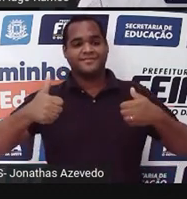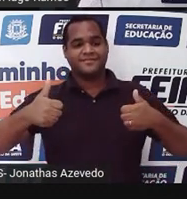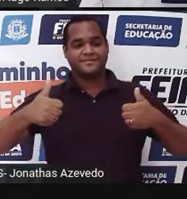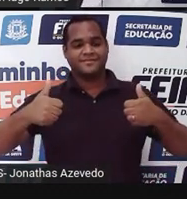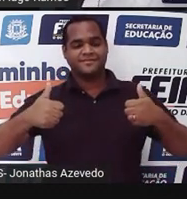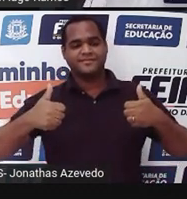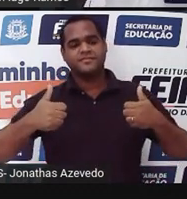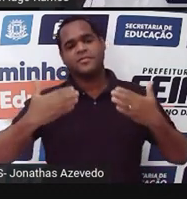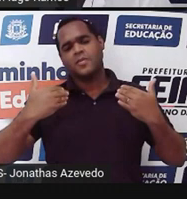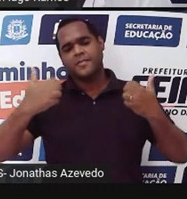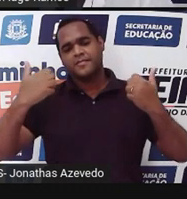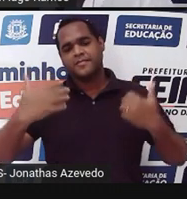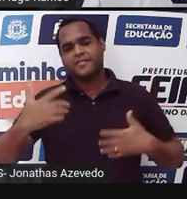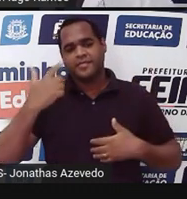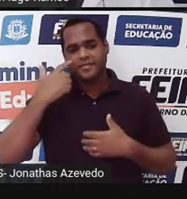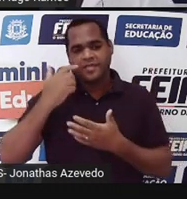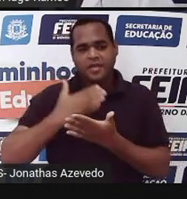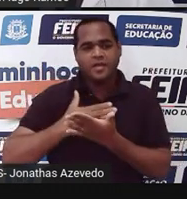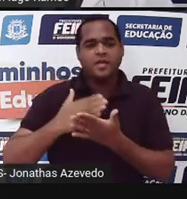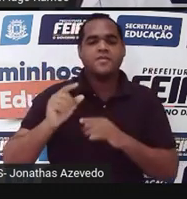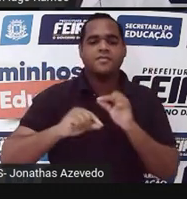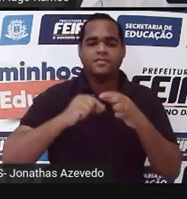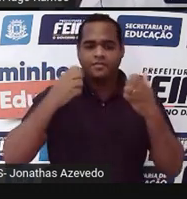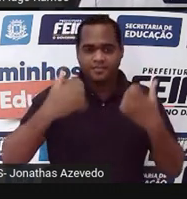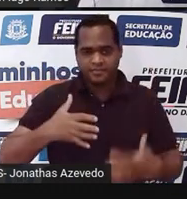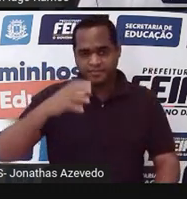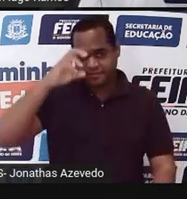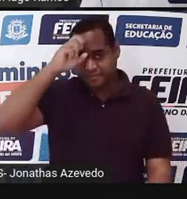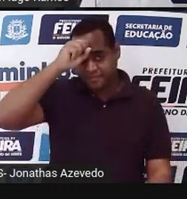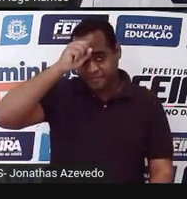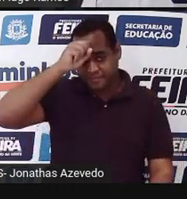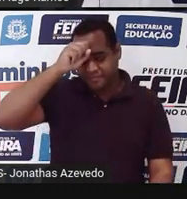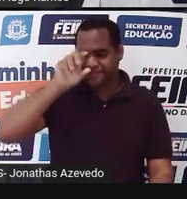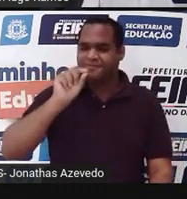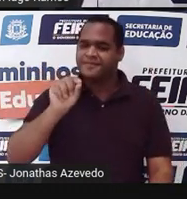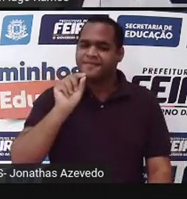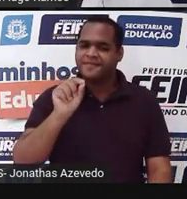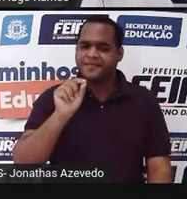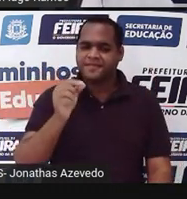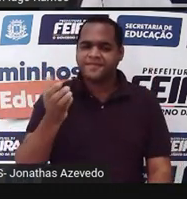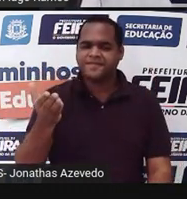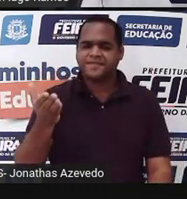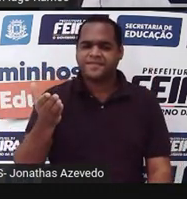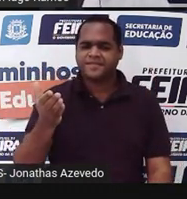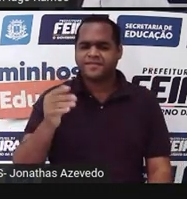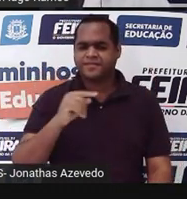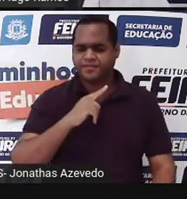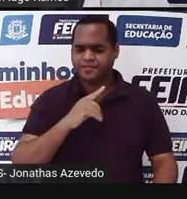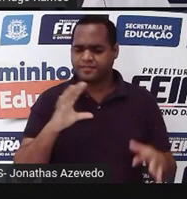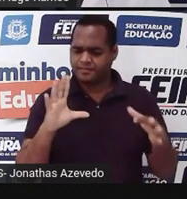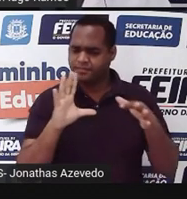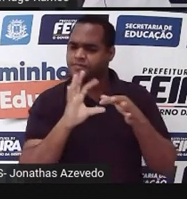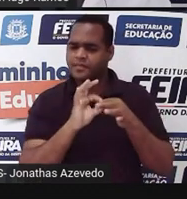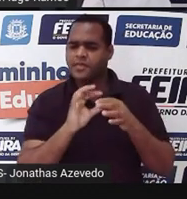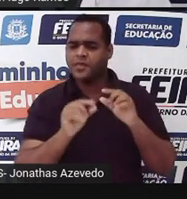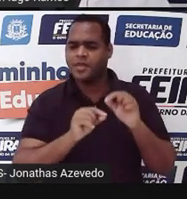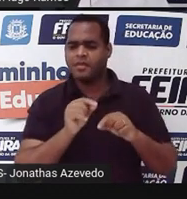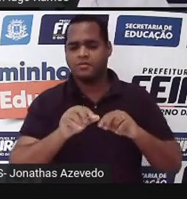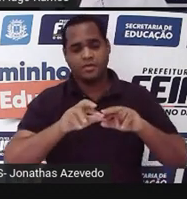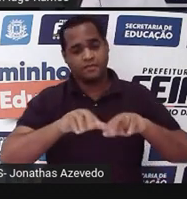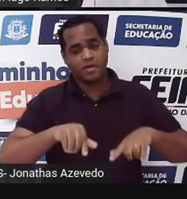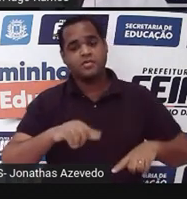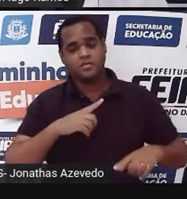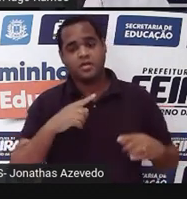Bom, vamos lá, né? O que é que a gente vai aprender nessa aula? Tem a ver com coisas